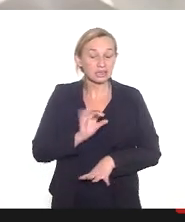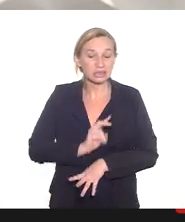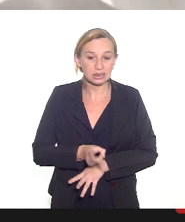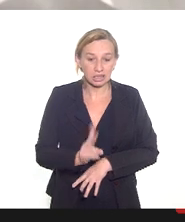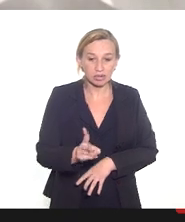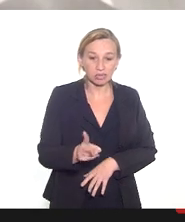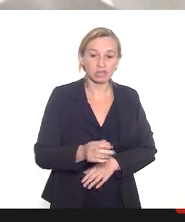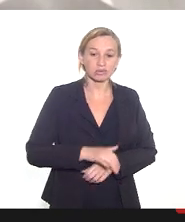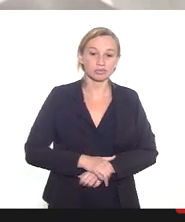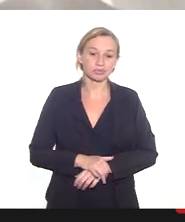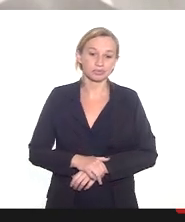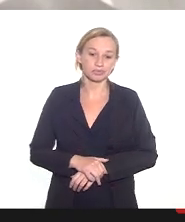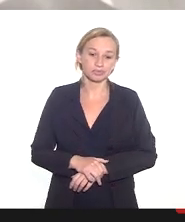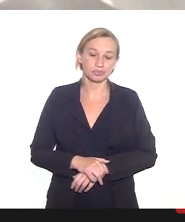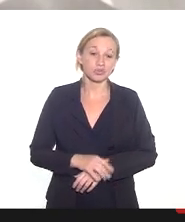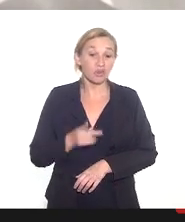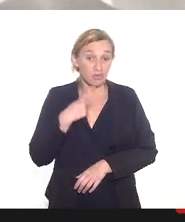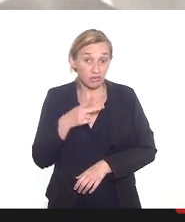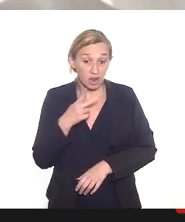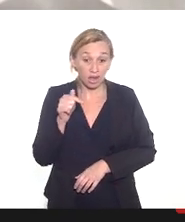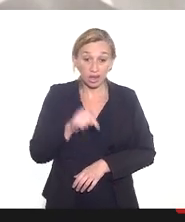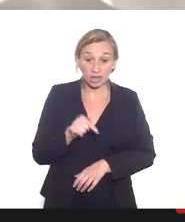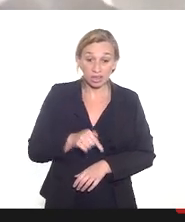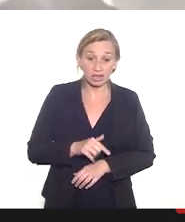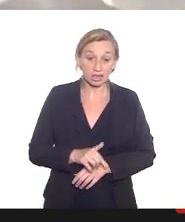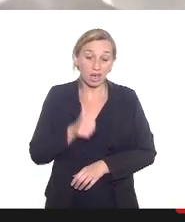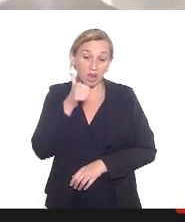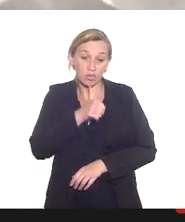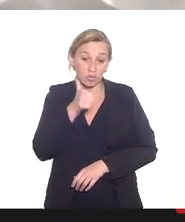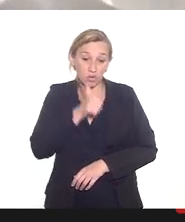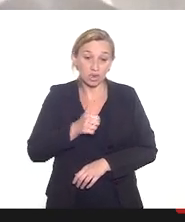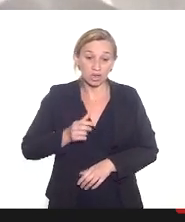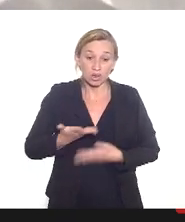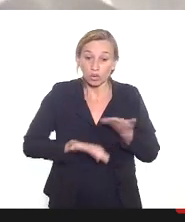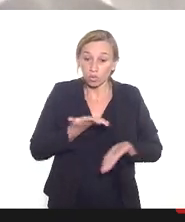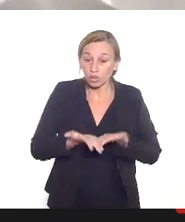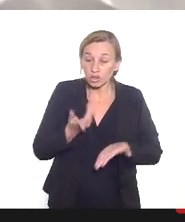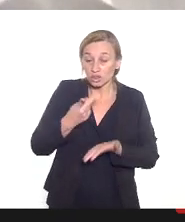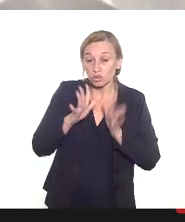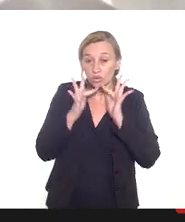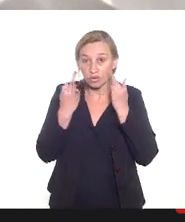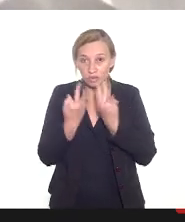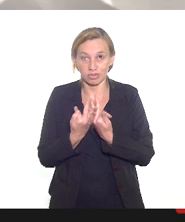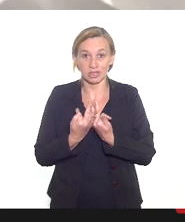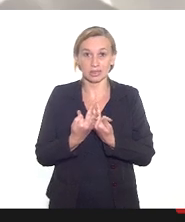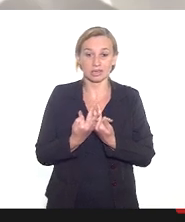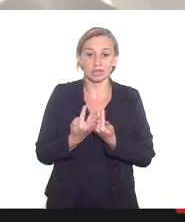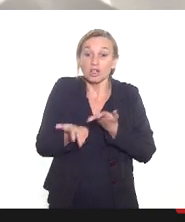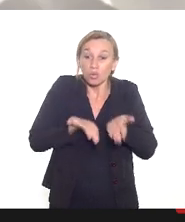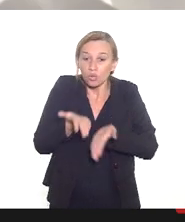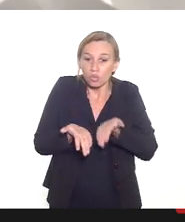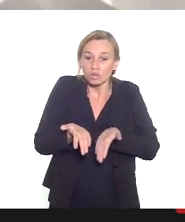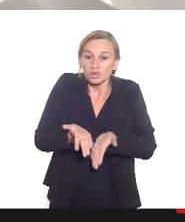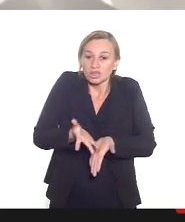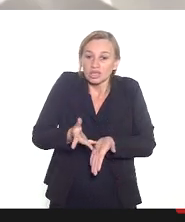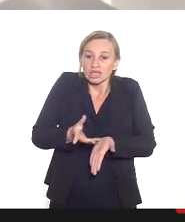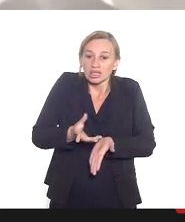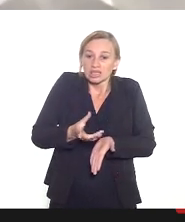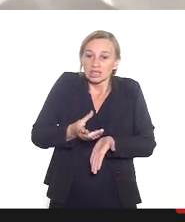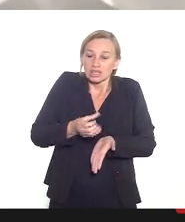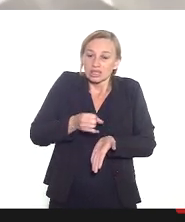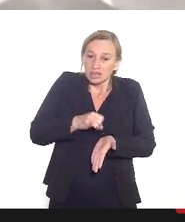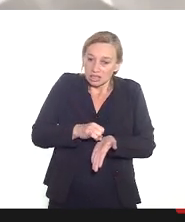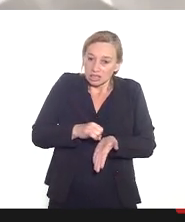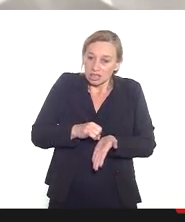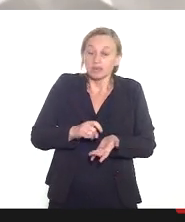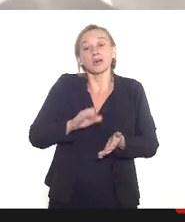quero falar aqui que a mulher cuida sempre da sua família ela não cuida de si mas ela cuida